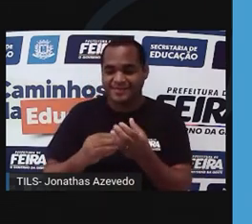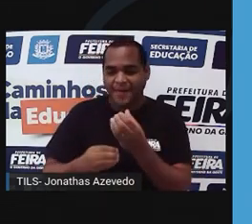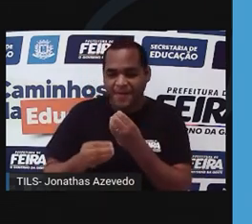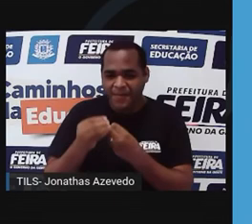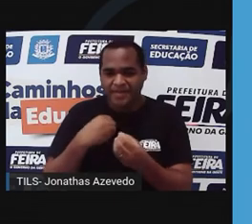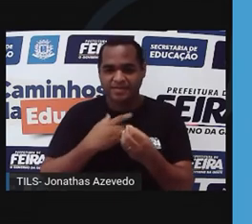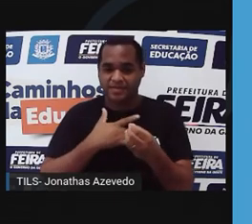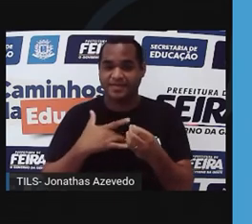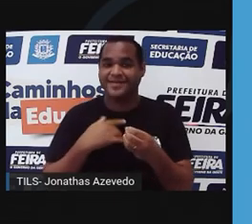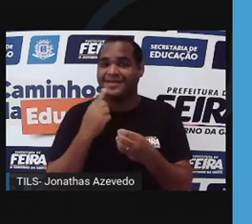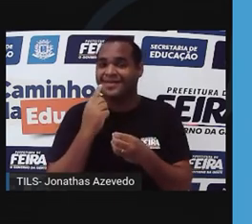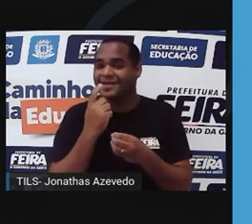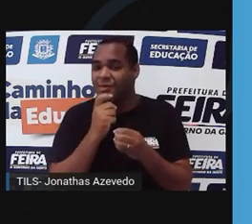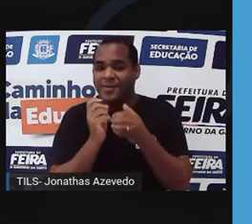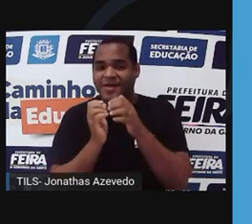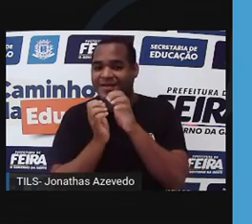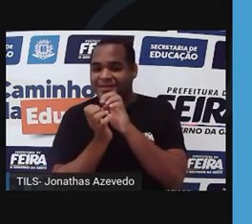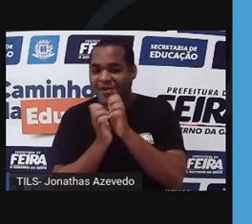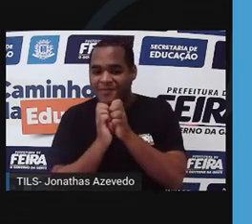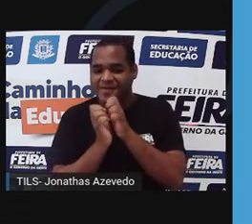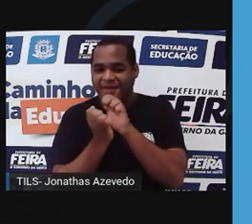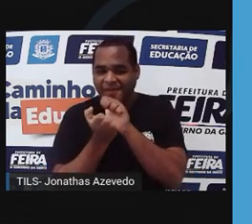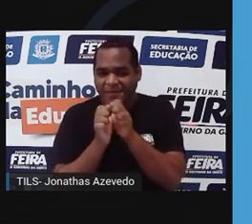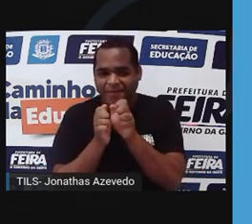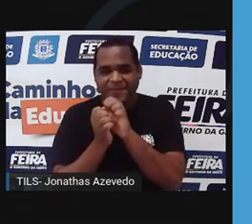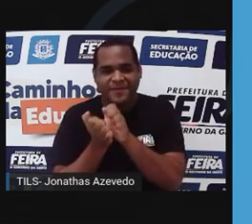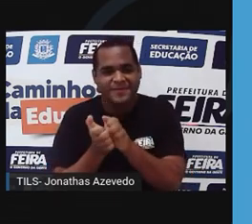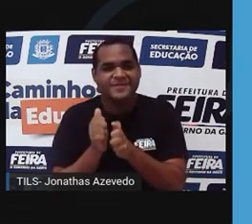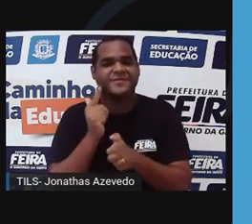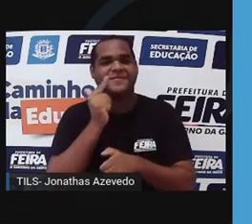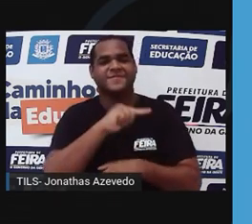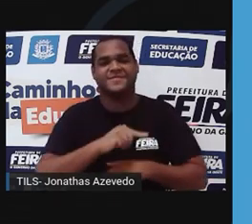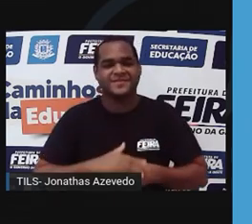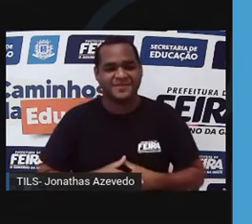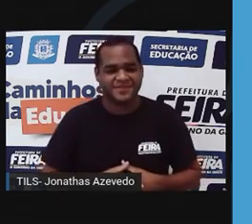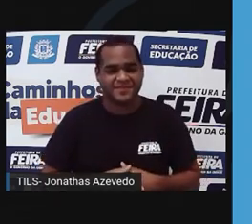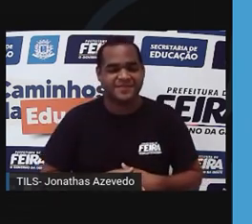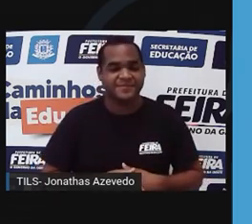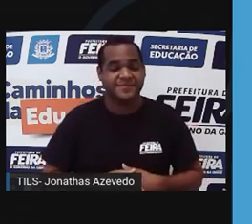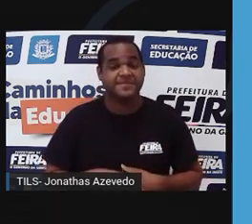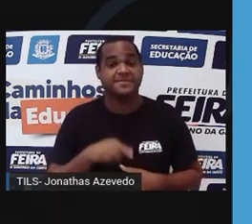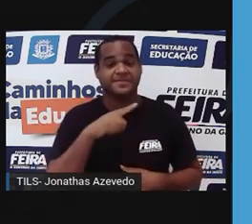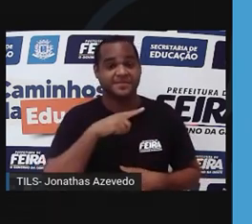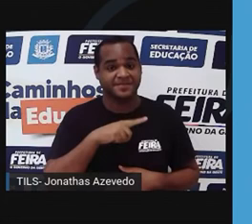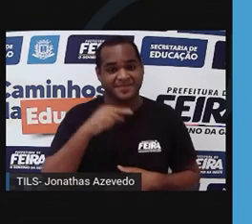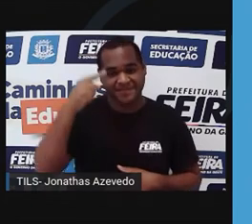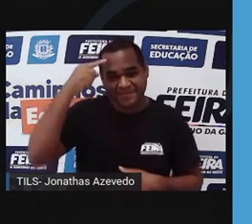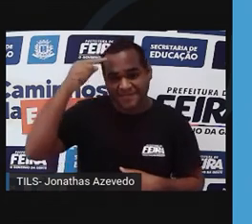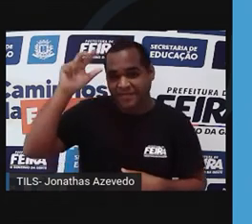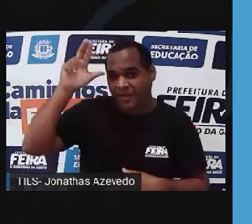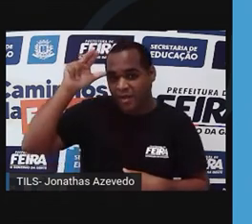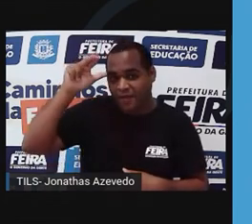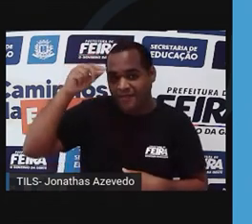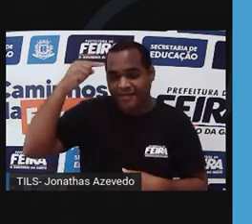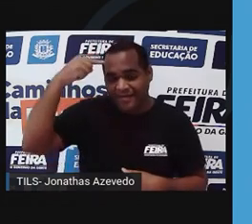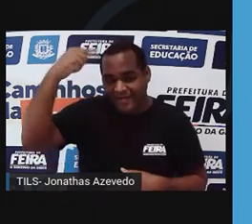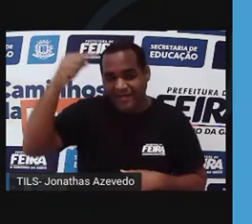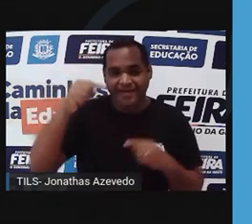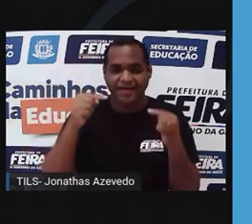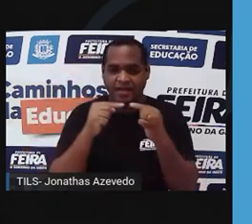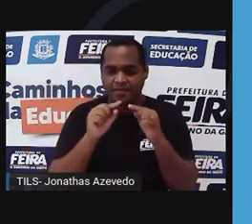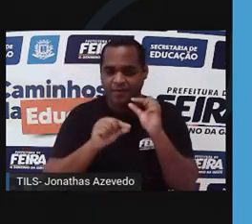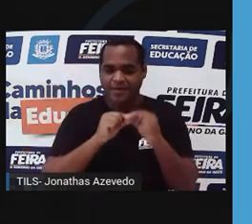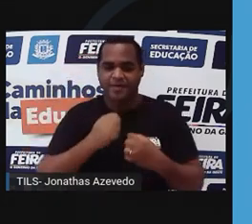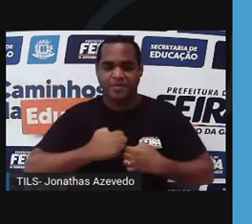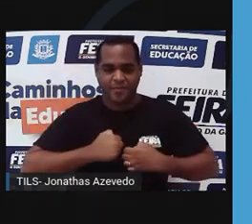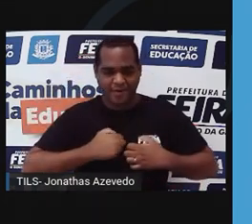Dentro da boca, eles têm dentes para mastigar os alimentos. A respiração dos mamíferos é realizada através dos